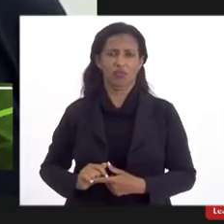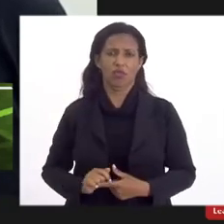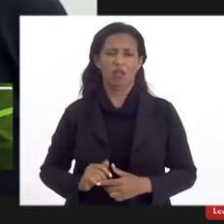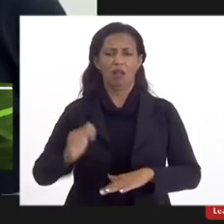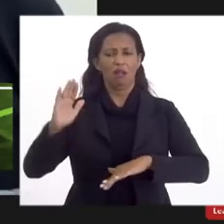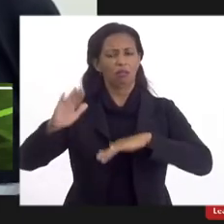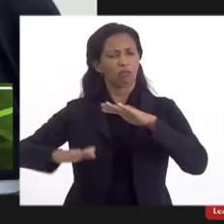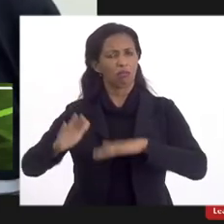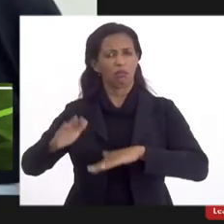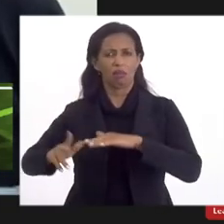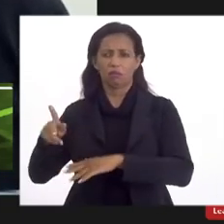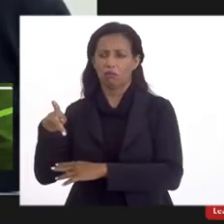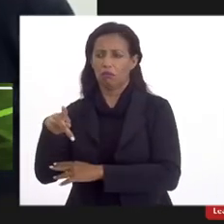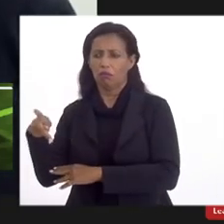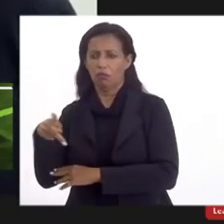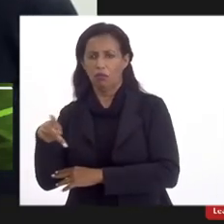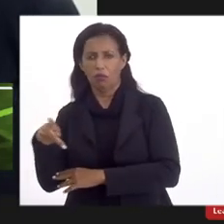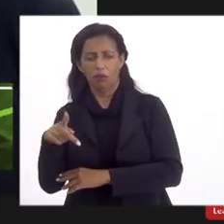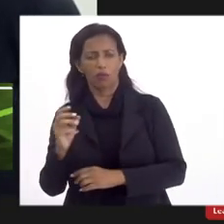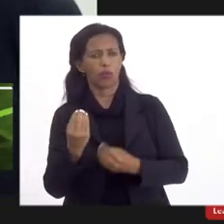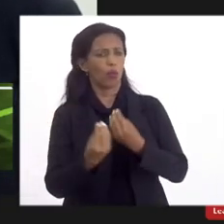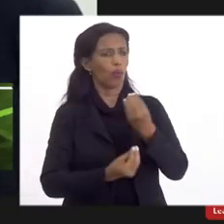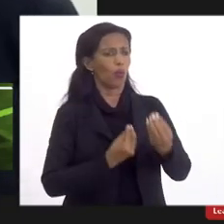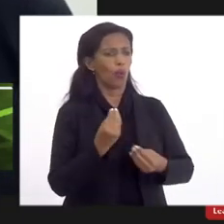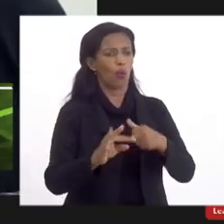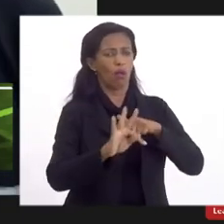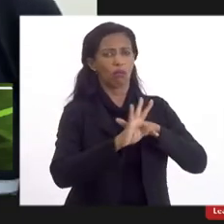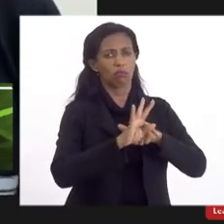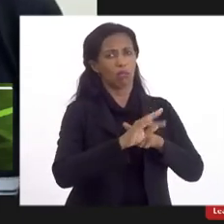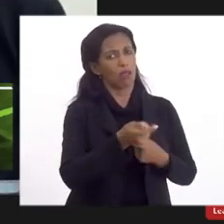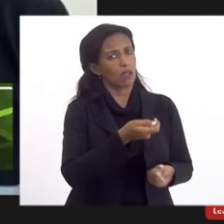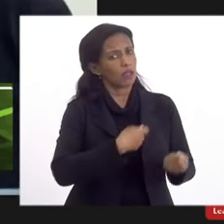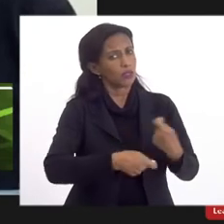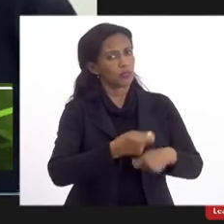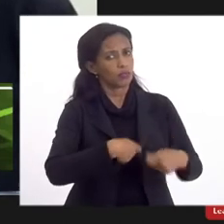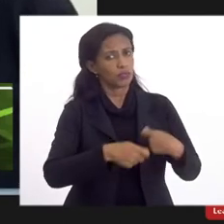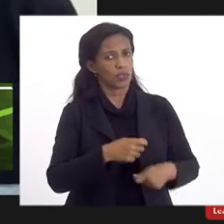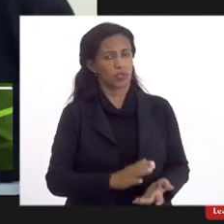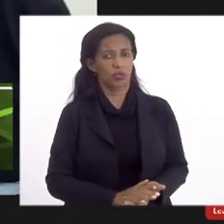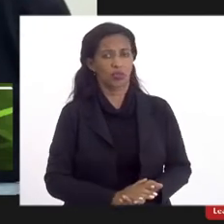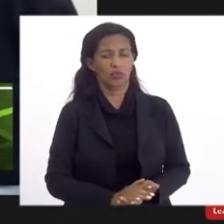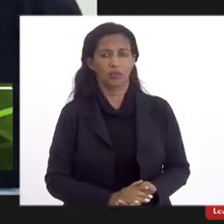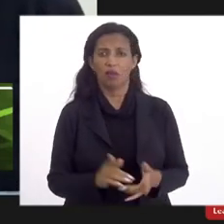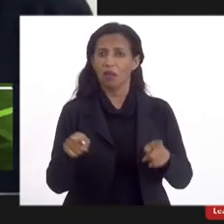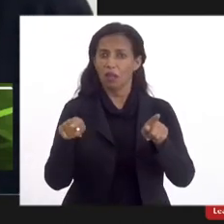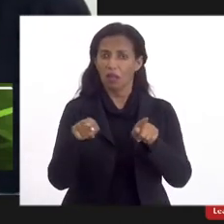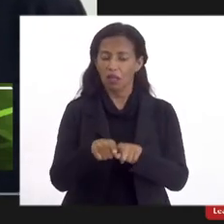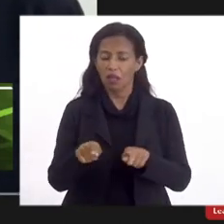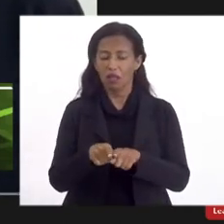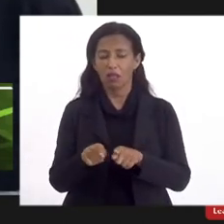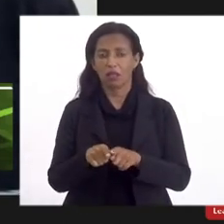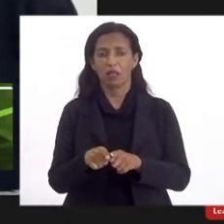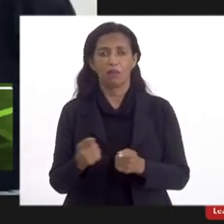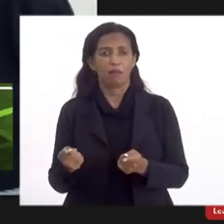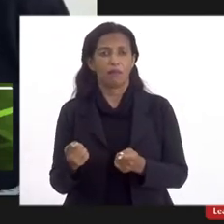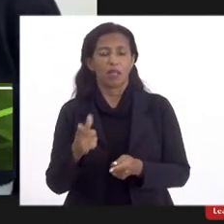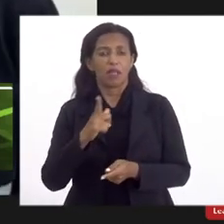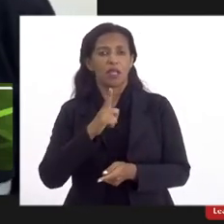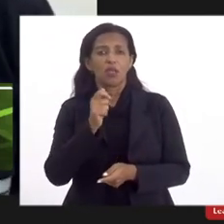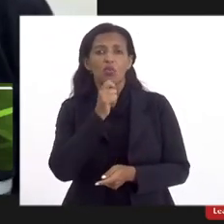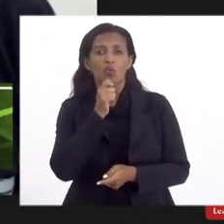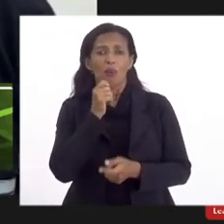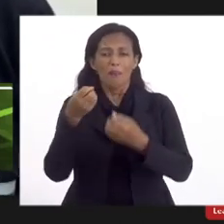docente como técnicos administrativos e também que não não haja